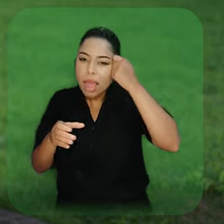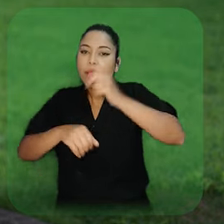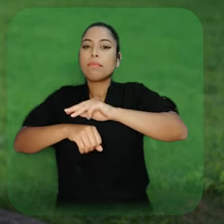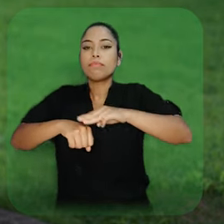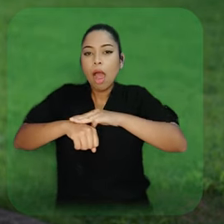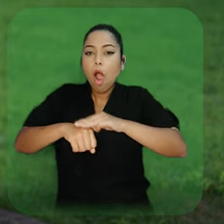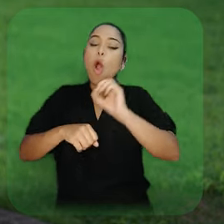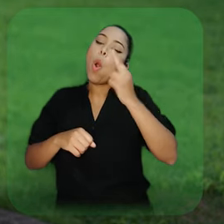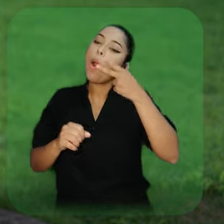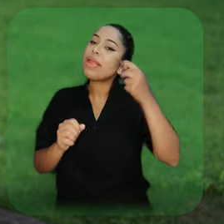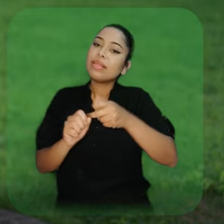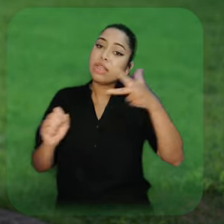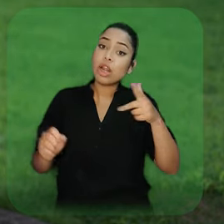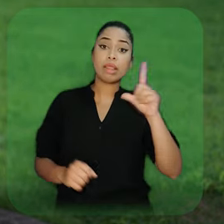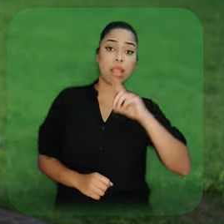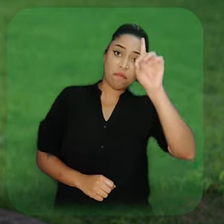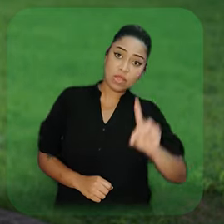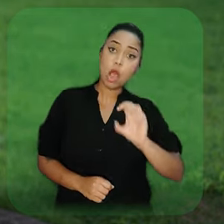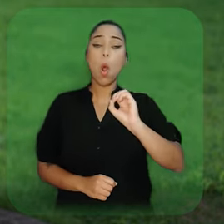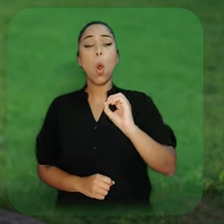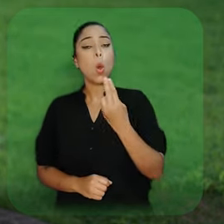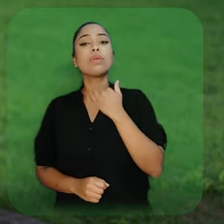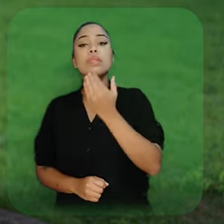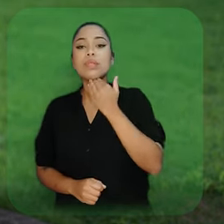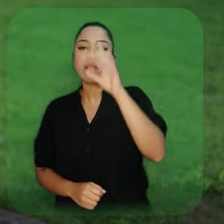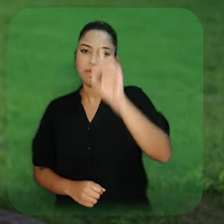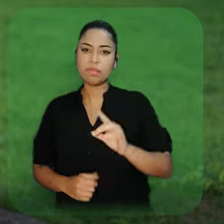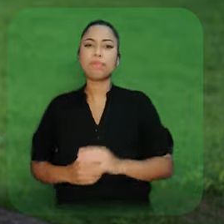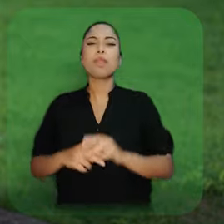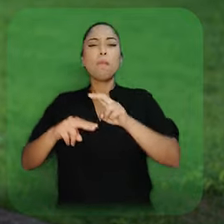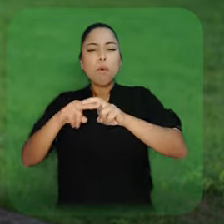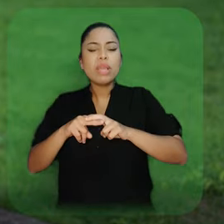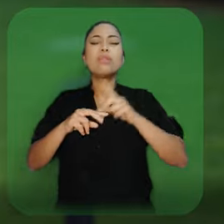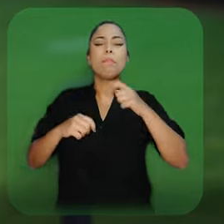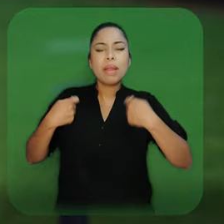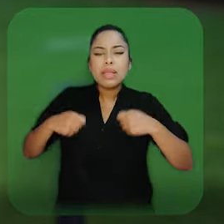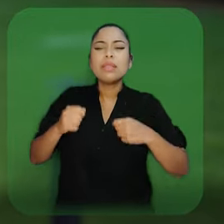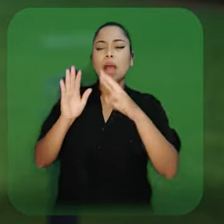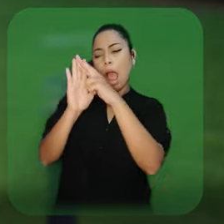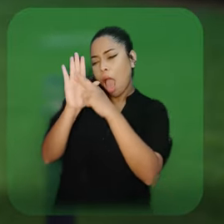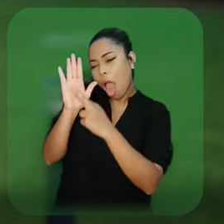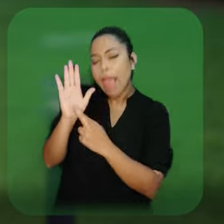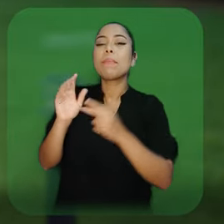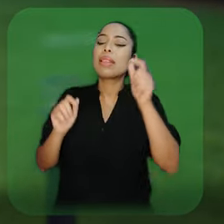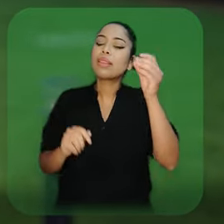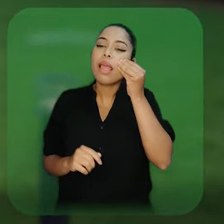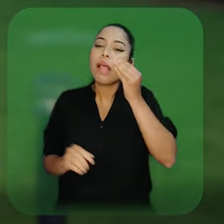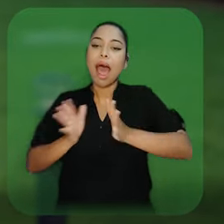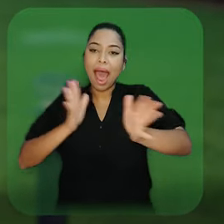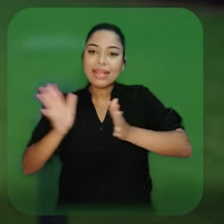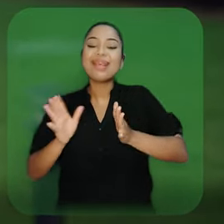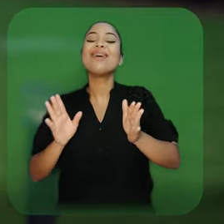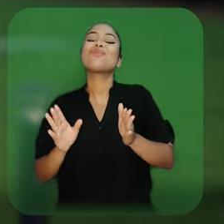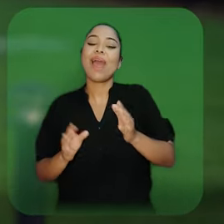para pessoas pretas, pardas e indígenas, com ou sem deficiência. Medidas como essas são necessárias